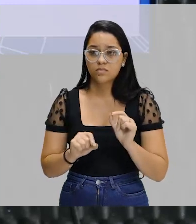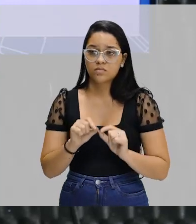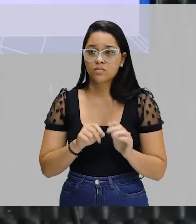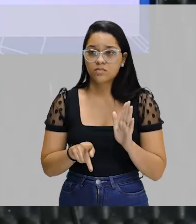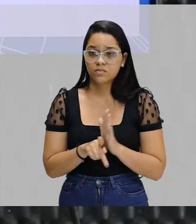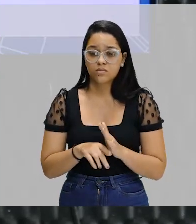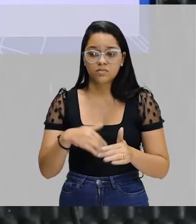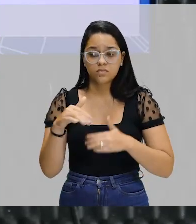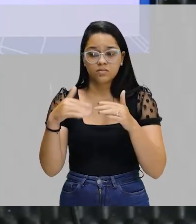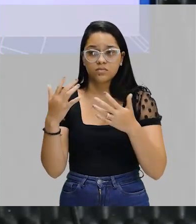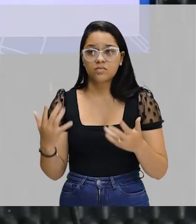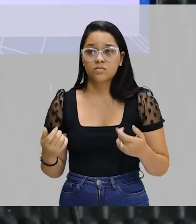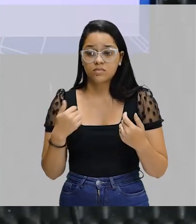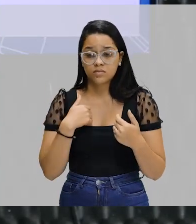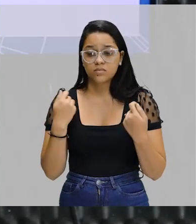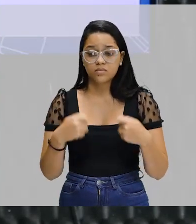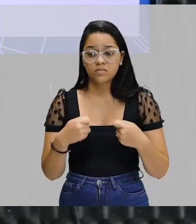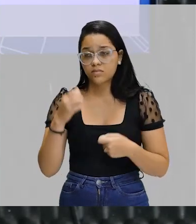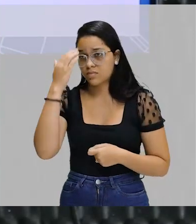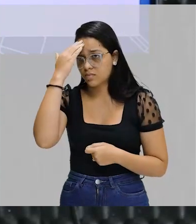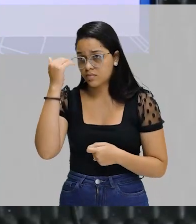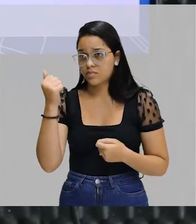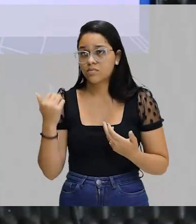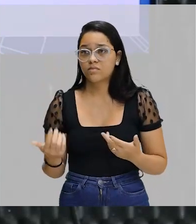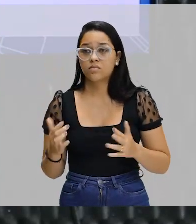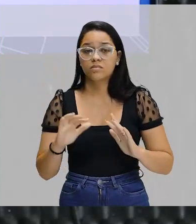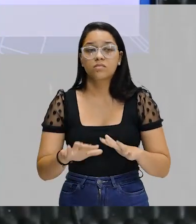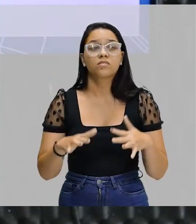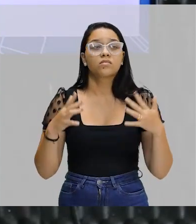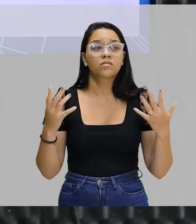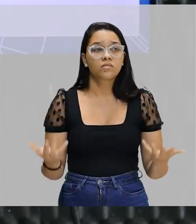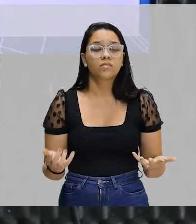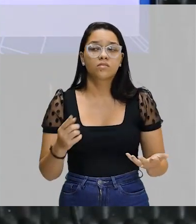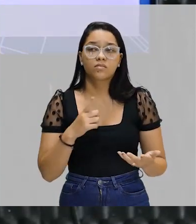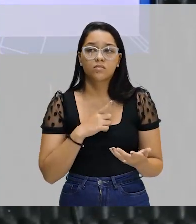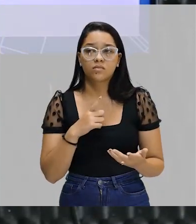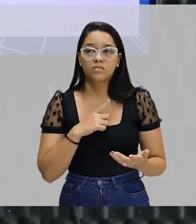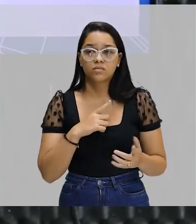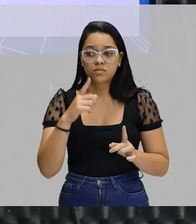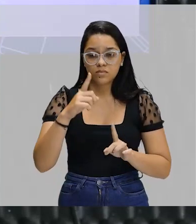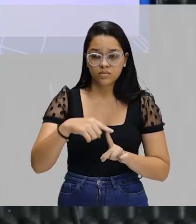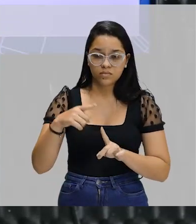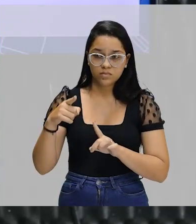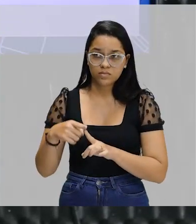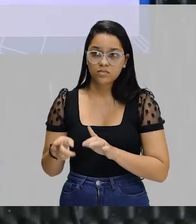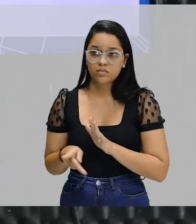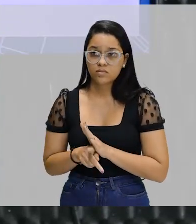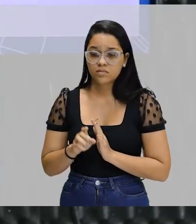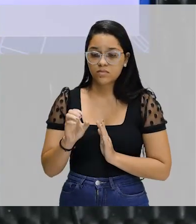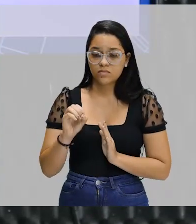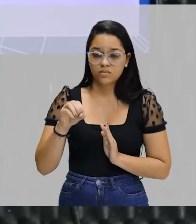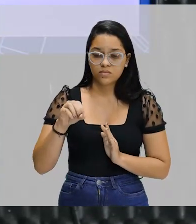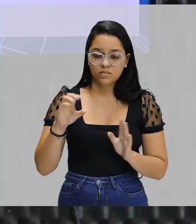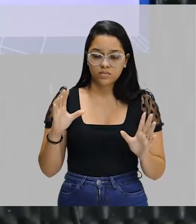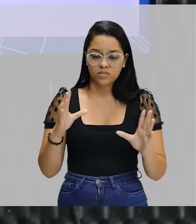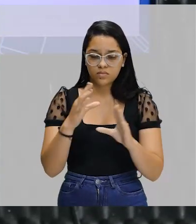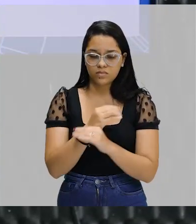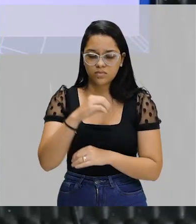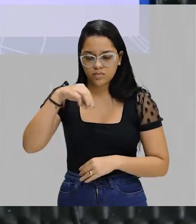desempenhada. Então, eu preciso saber, primeiro, qual é a classificação da conjunção mas.